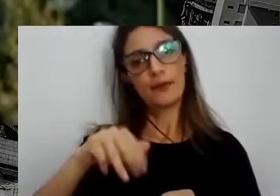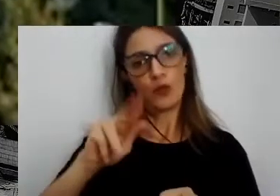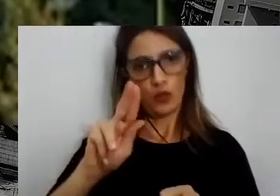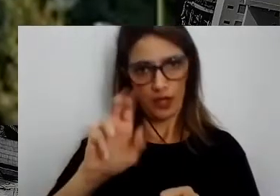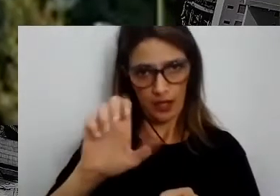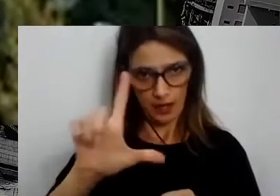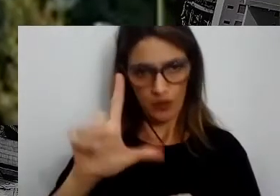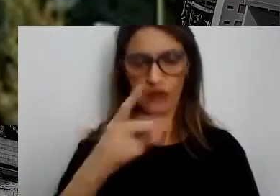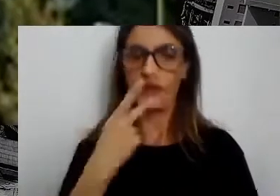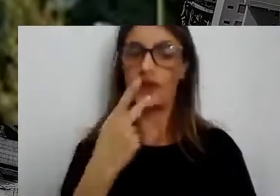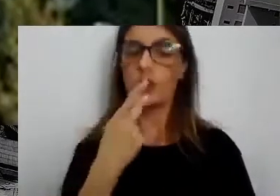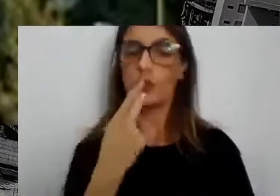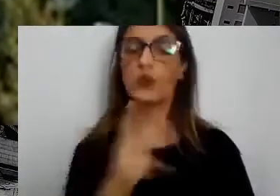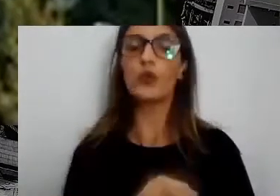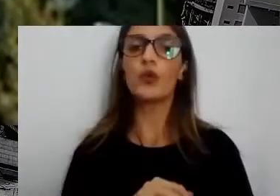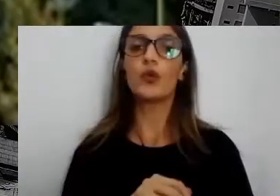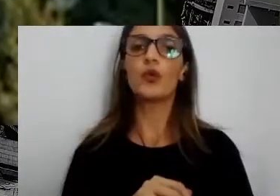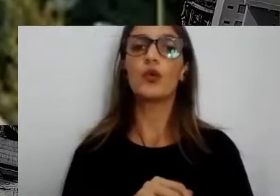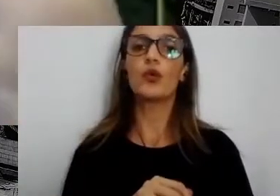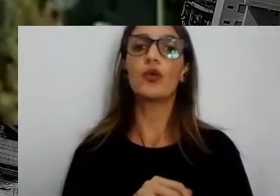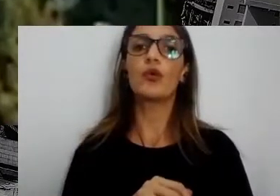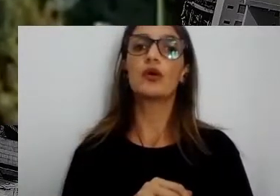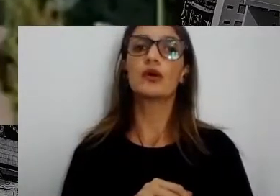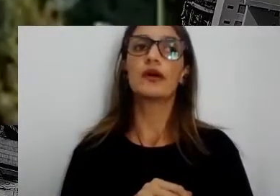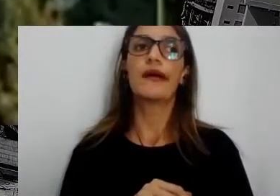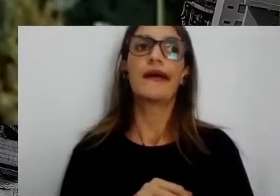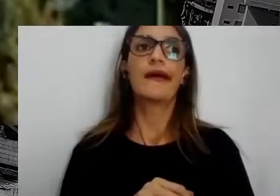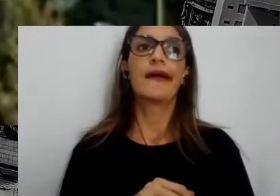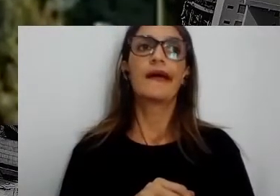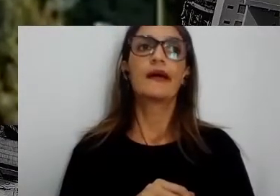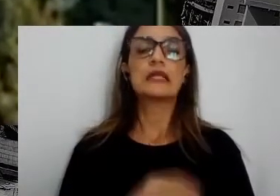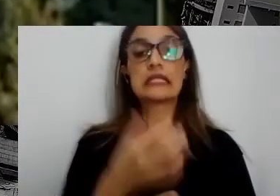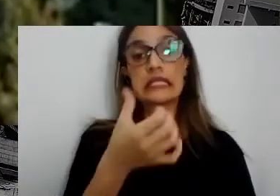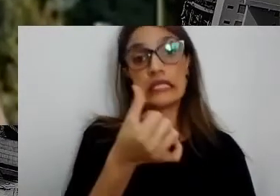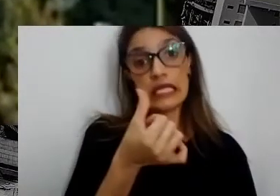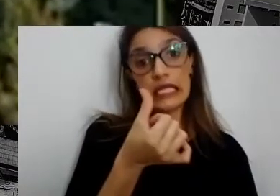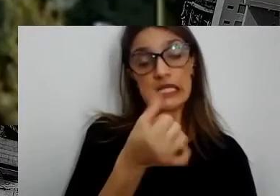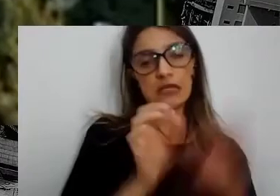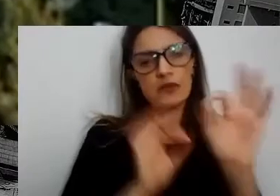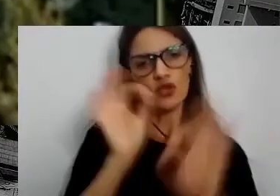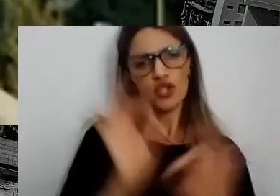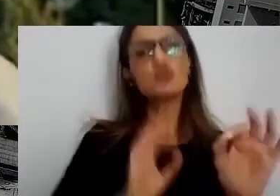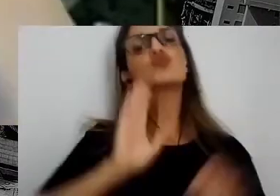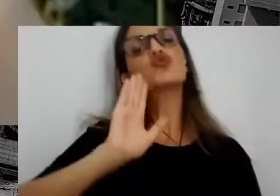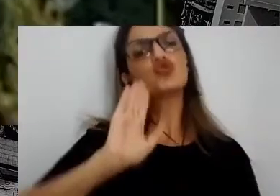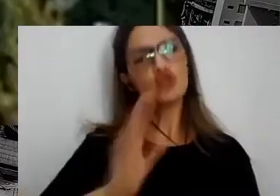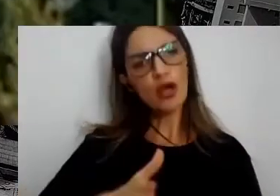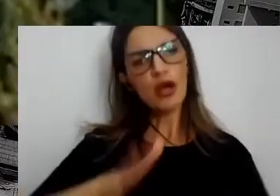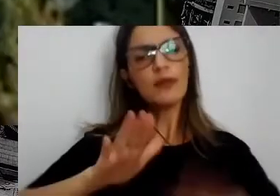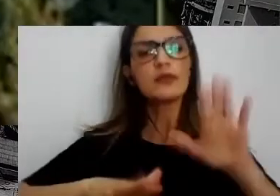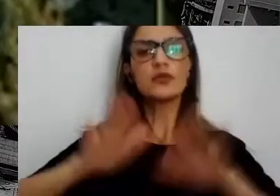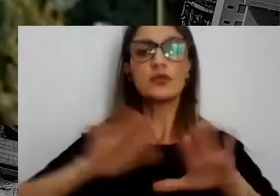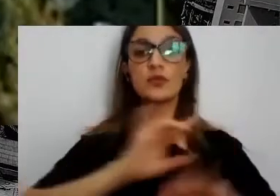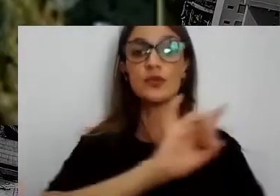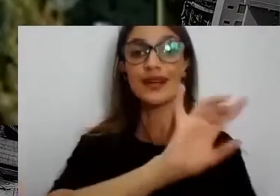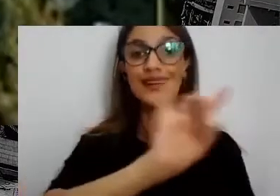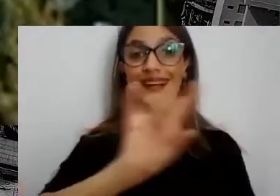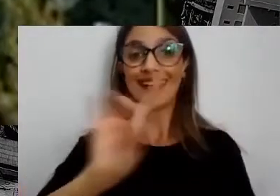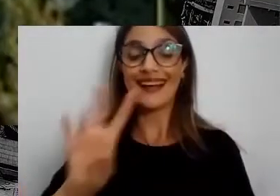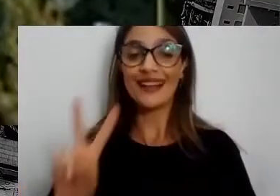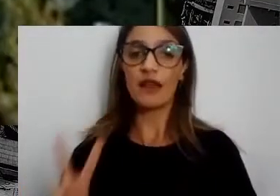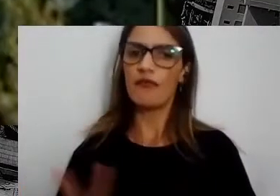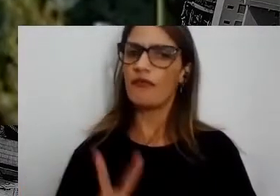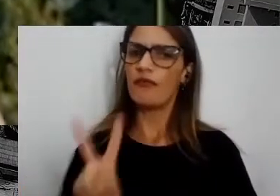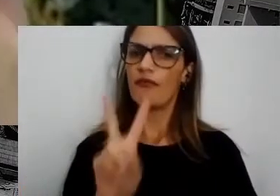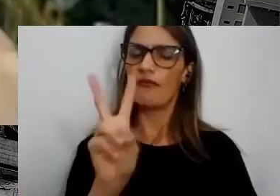recursos alavancados. Então, naqueles seis projetos que a gente tem, em média, para cada valor que a gente investe,